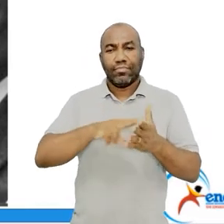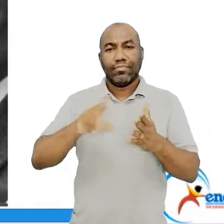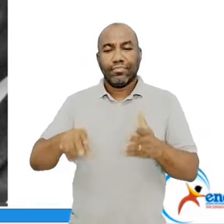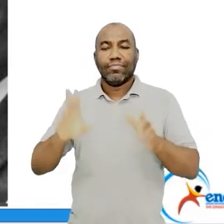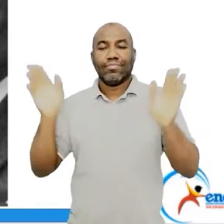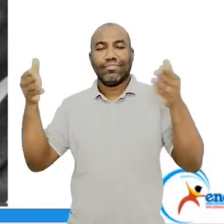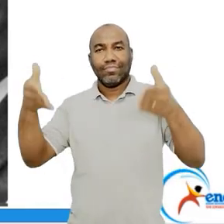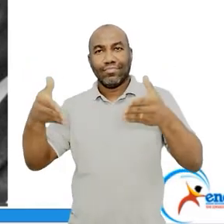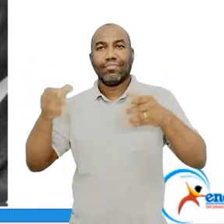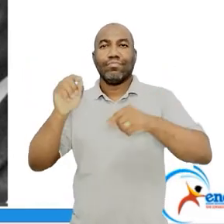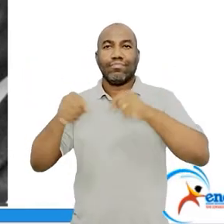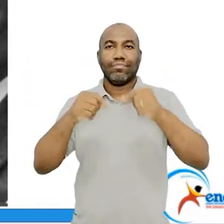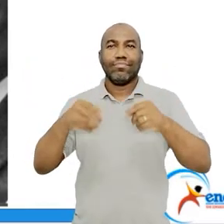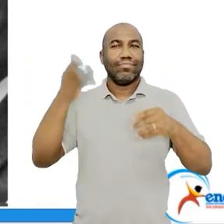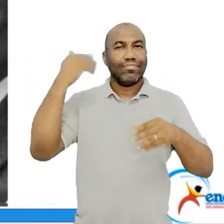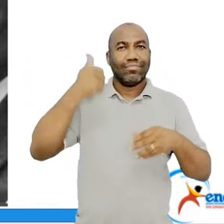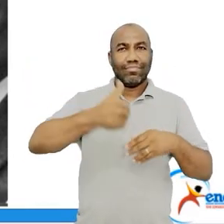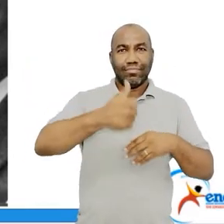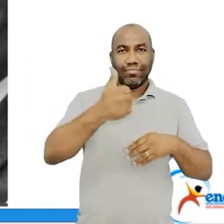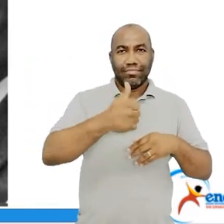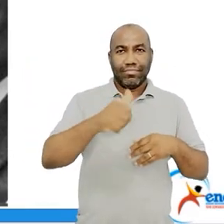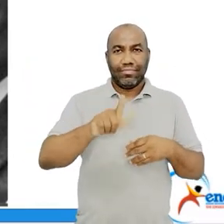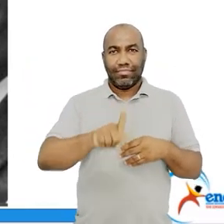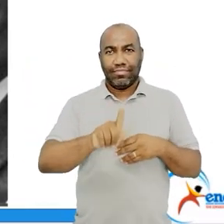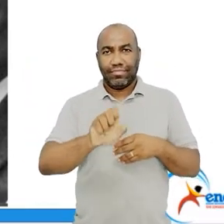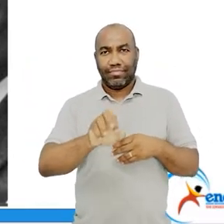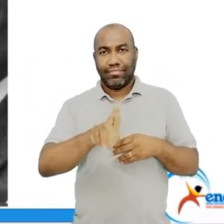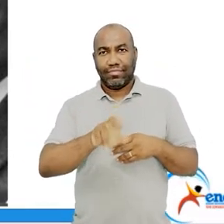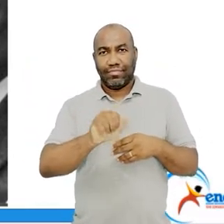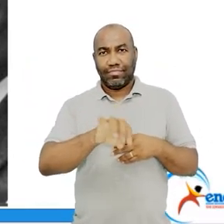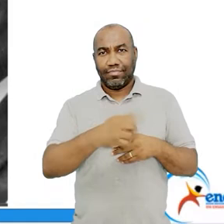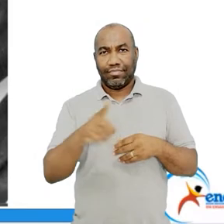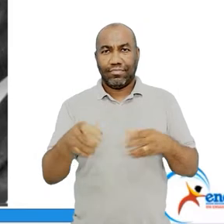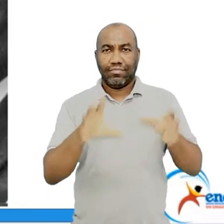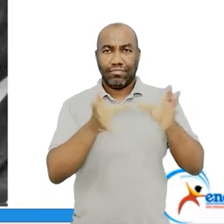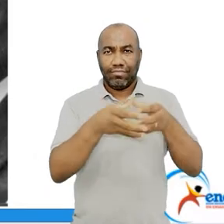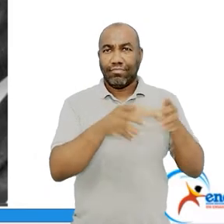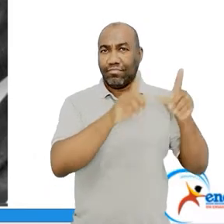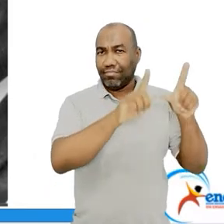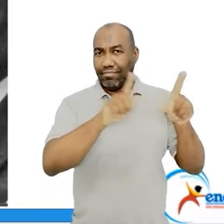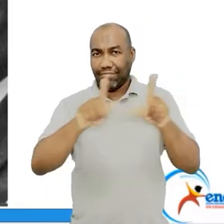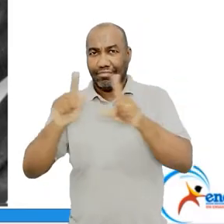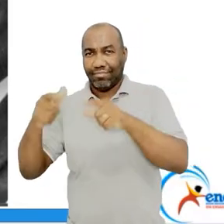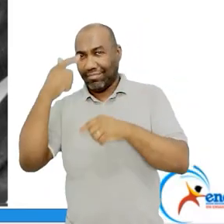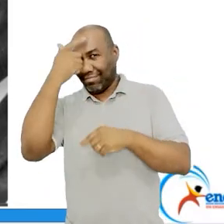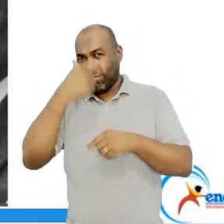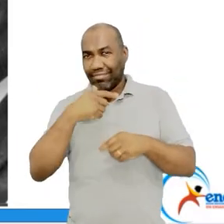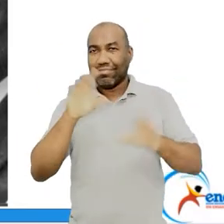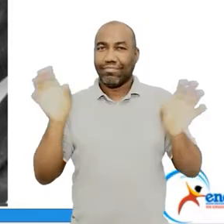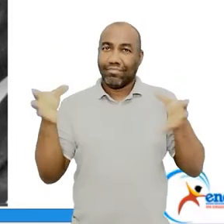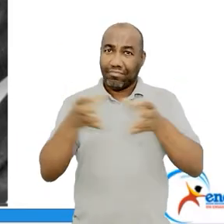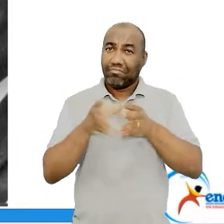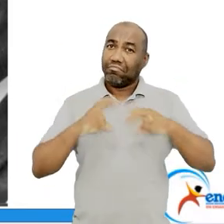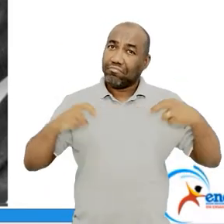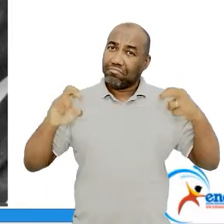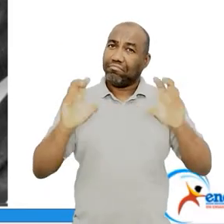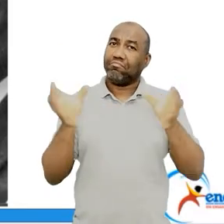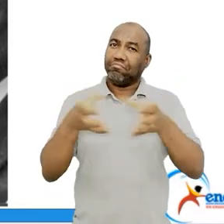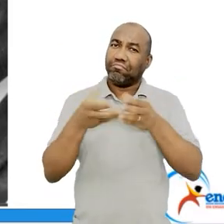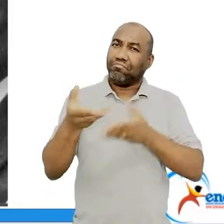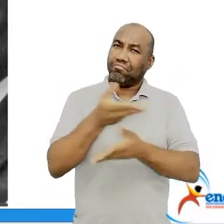partes da primeira geração modernista no Brasil. Detalhe. Eles se reuniam, se encontravam,